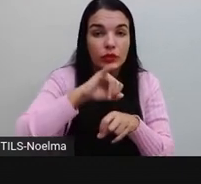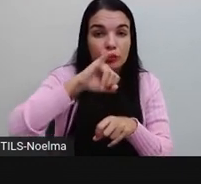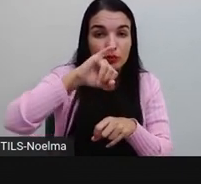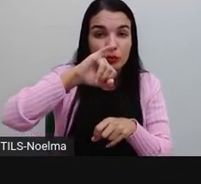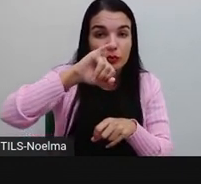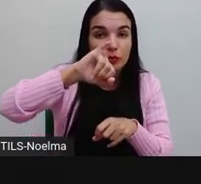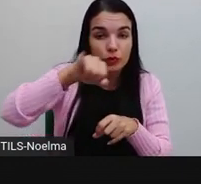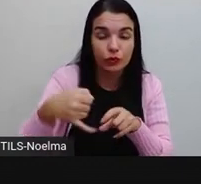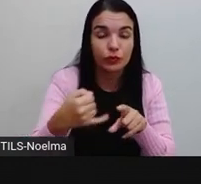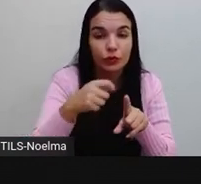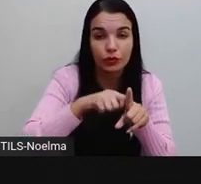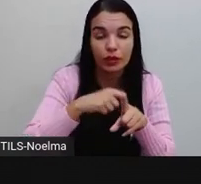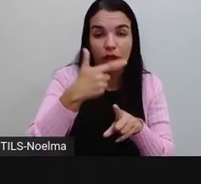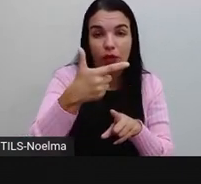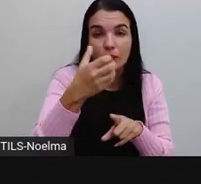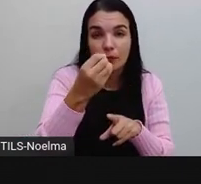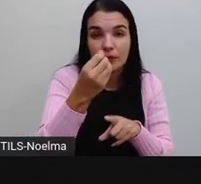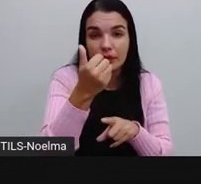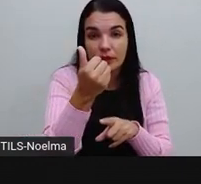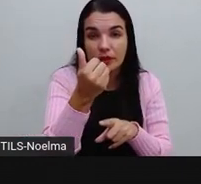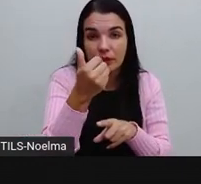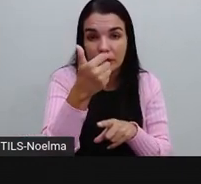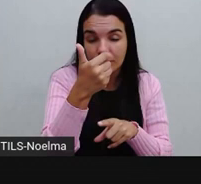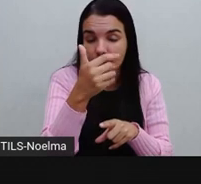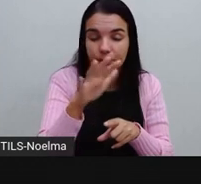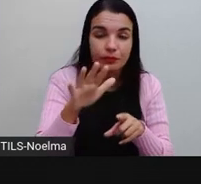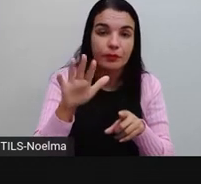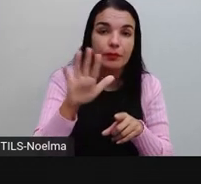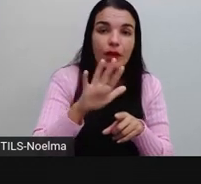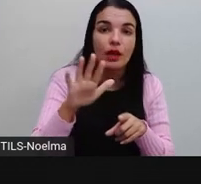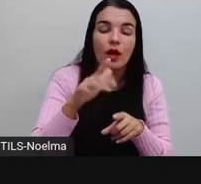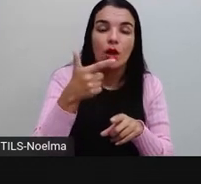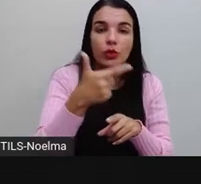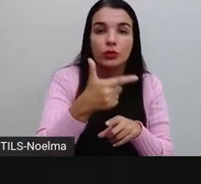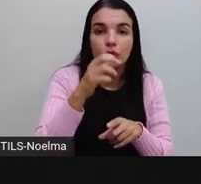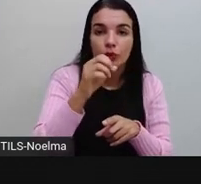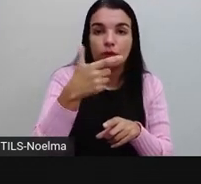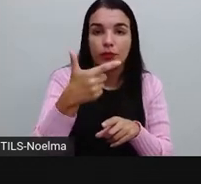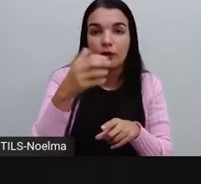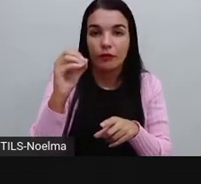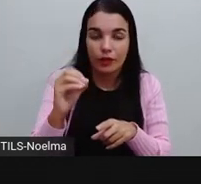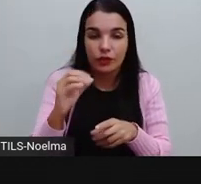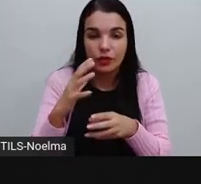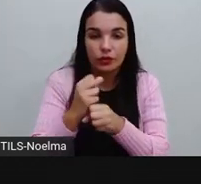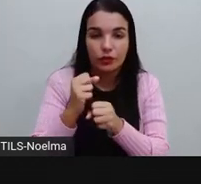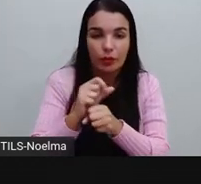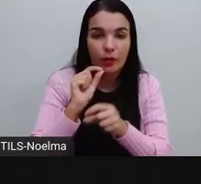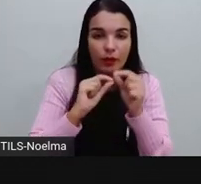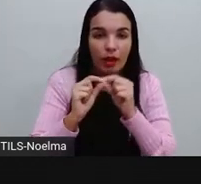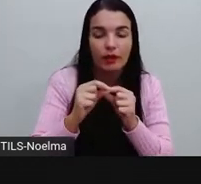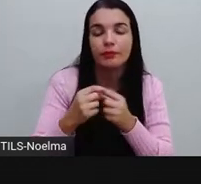de 2020, né? Que foi o maior desmatamento, que seria de quanto?